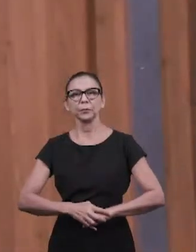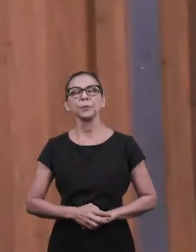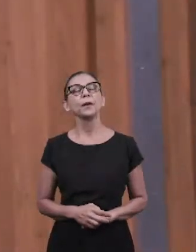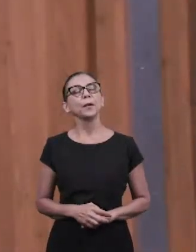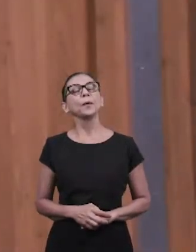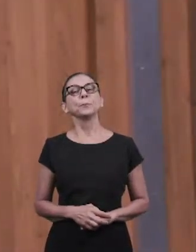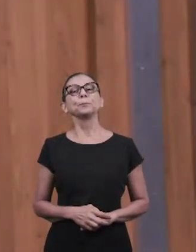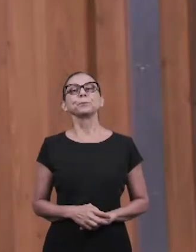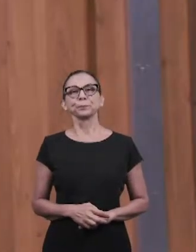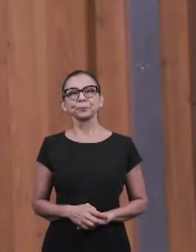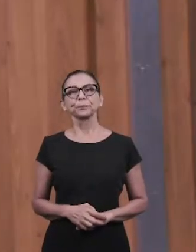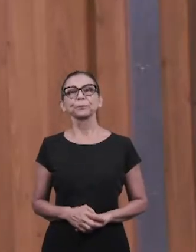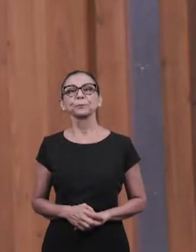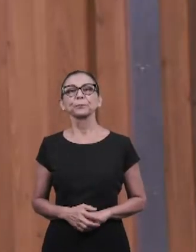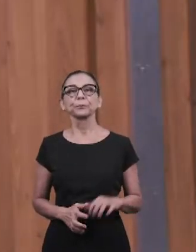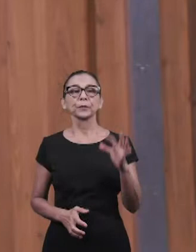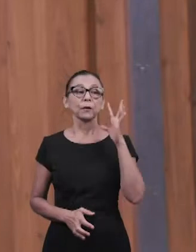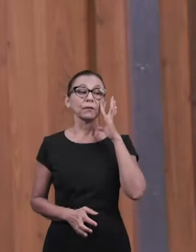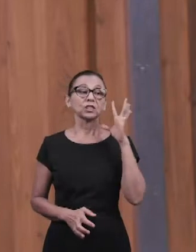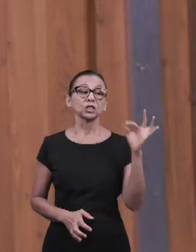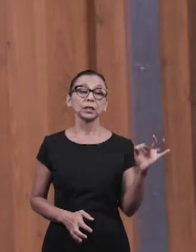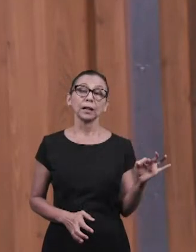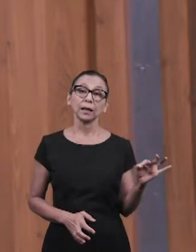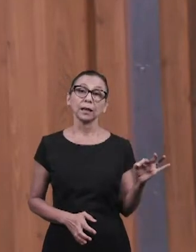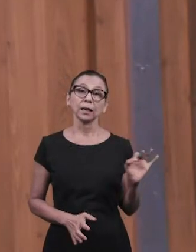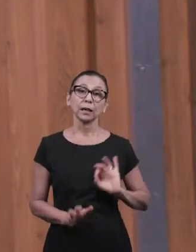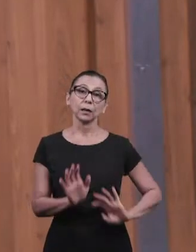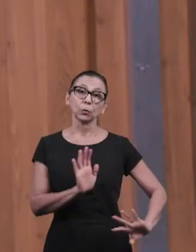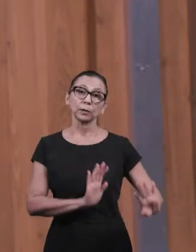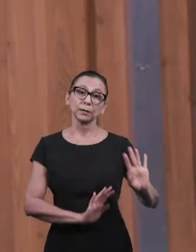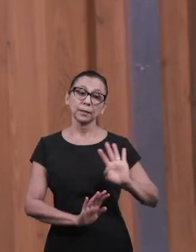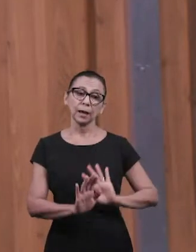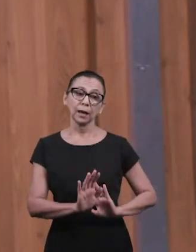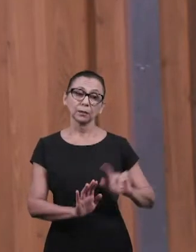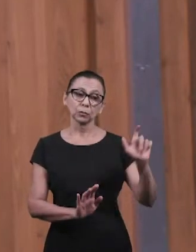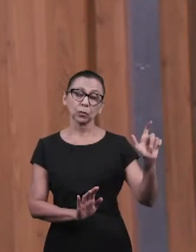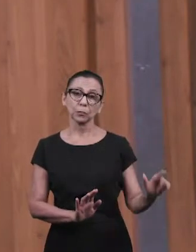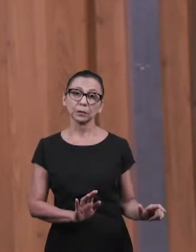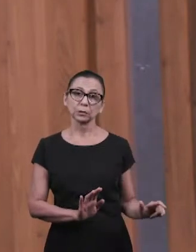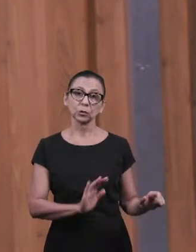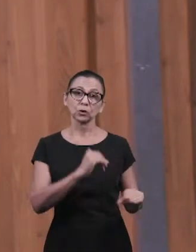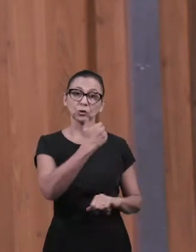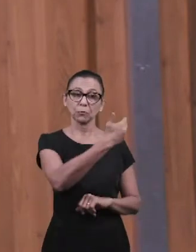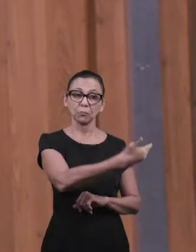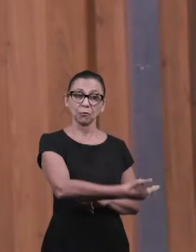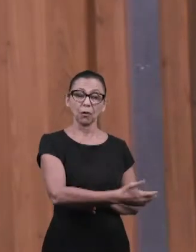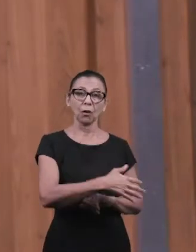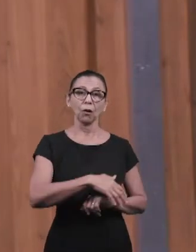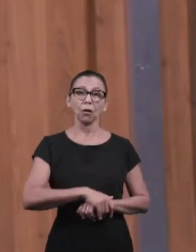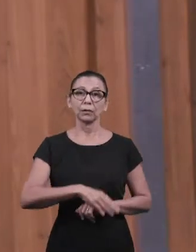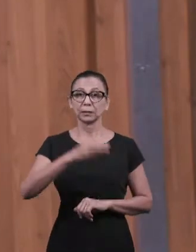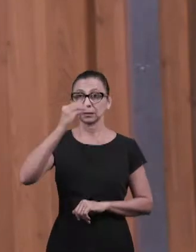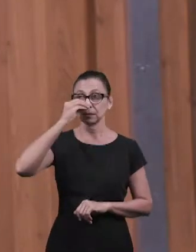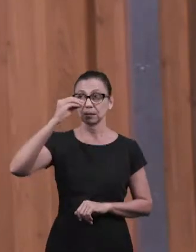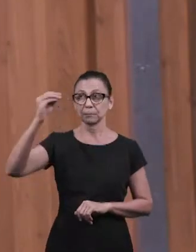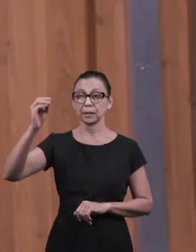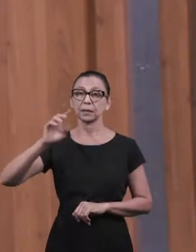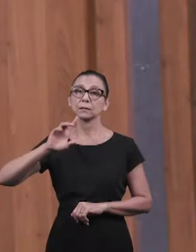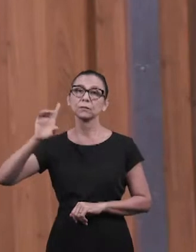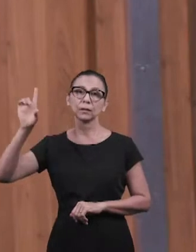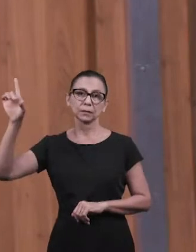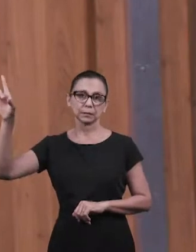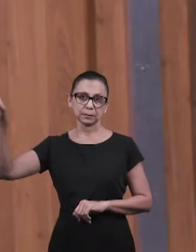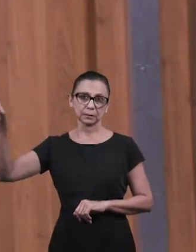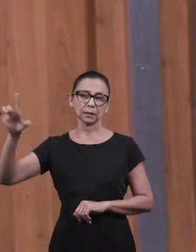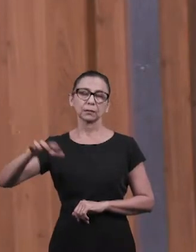Alexandre, a paz do senhor Jesus, é vigilância, né? Tomar cuidado para com as pessoas ímpias, aqueles que negam a Deus, se